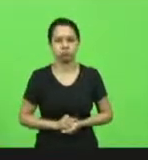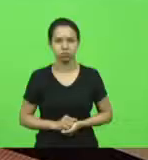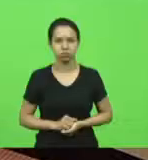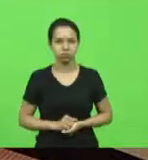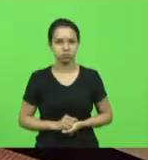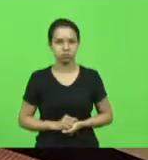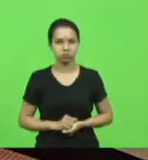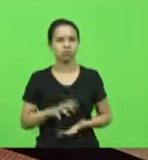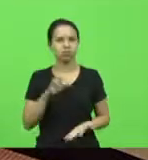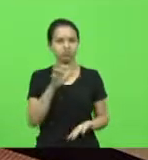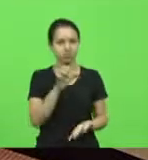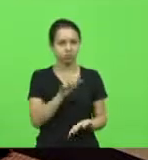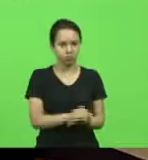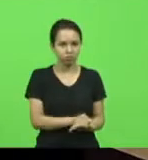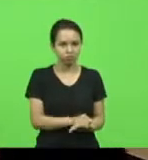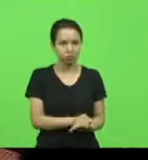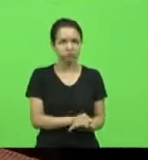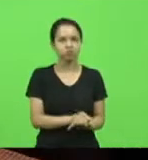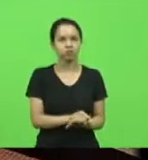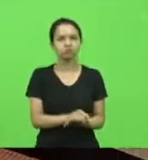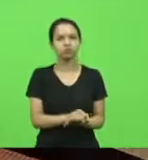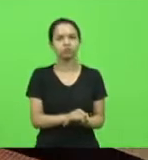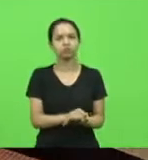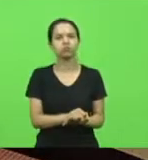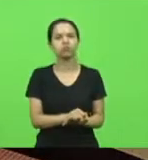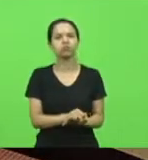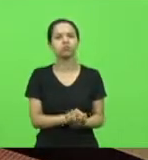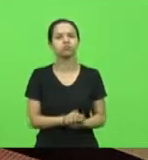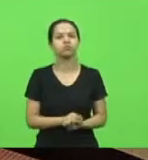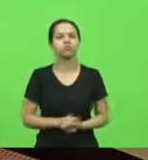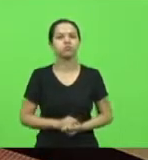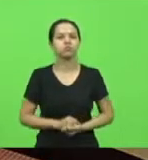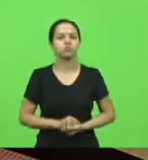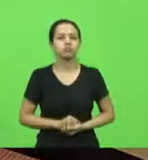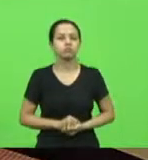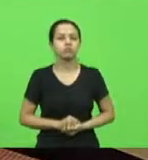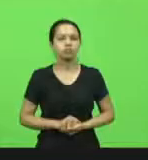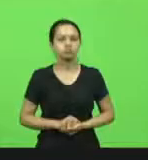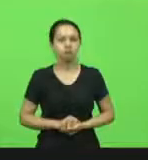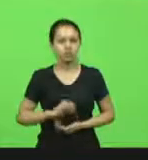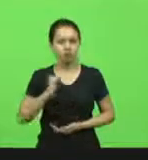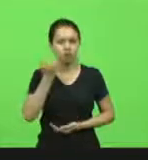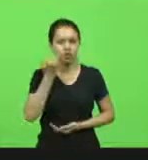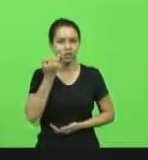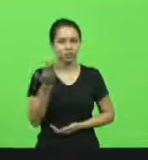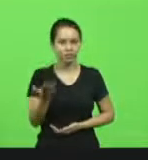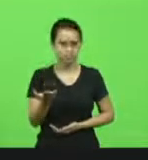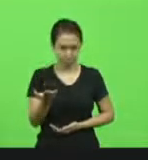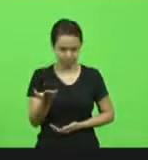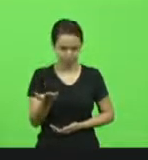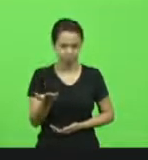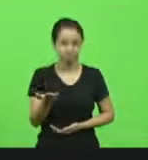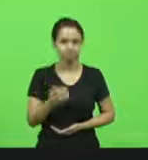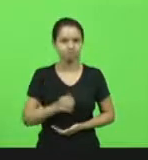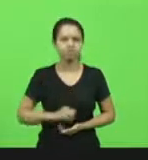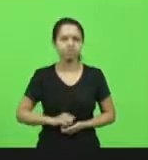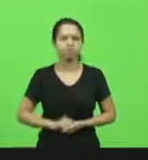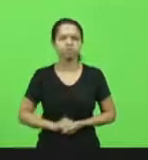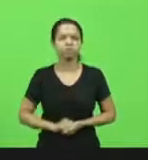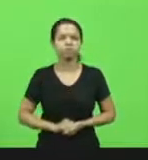Feito o registro, deputado Clare de Nunes. Deputado Gessé. Deputado Gessé, V. Exª está com a palavra.